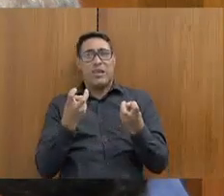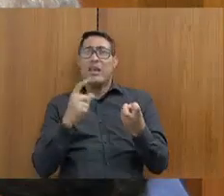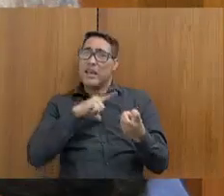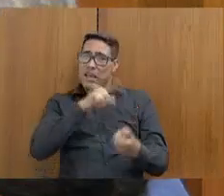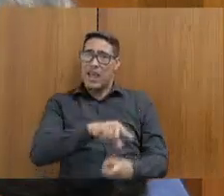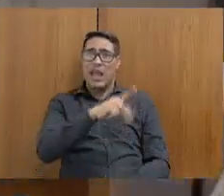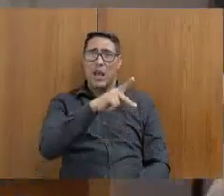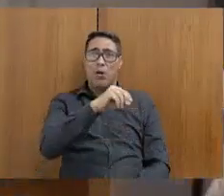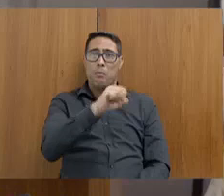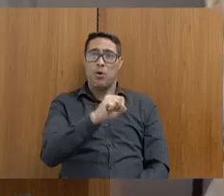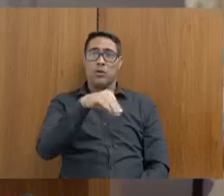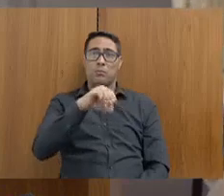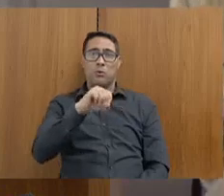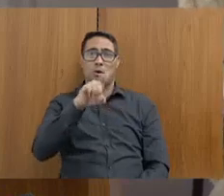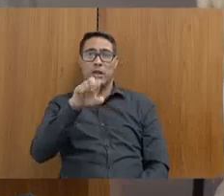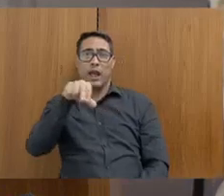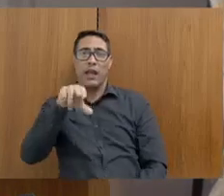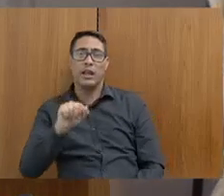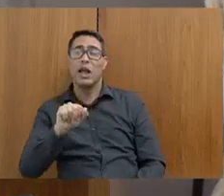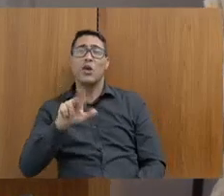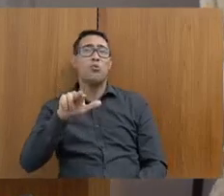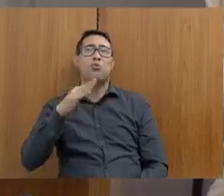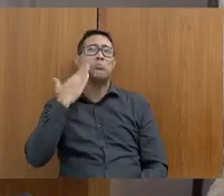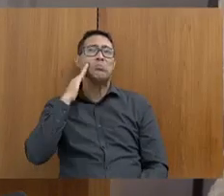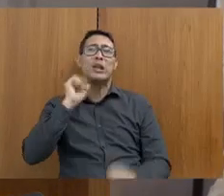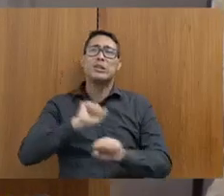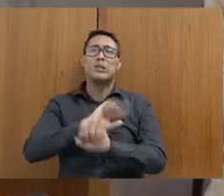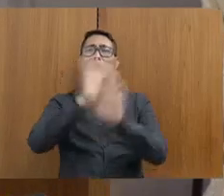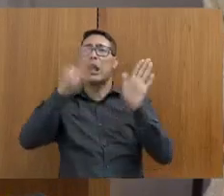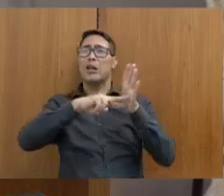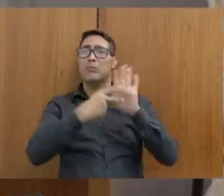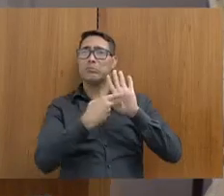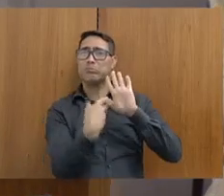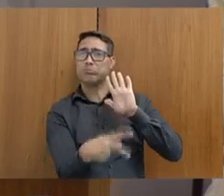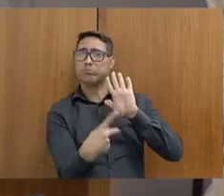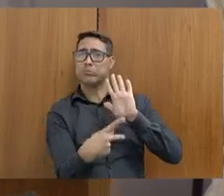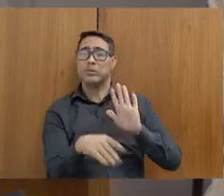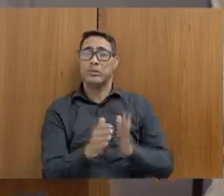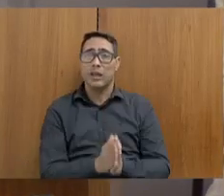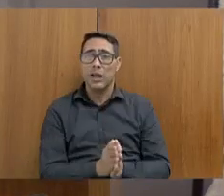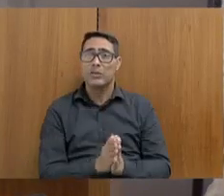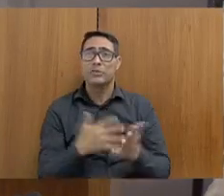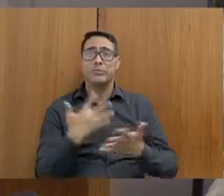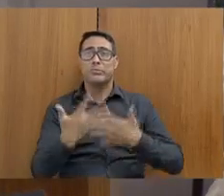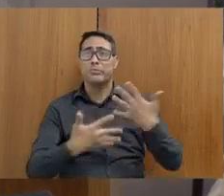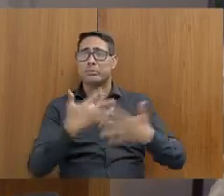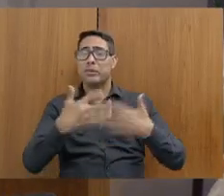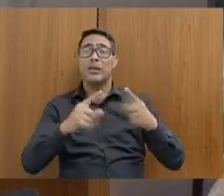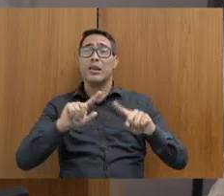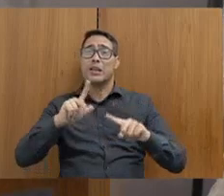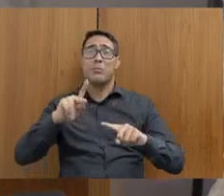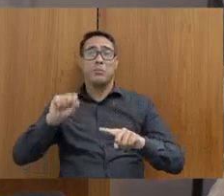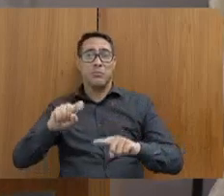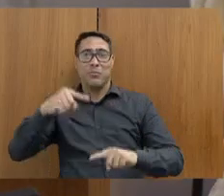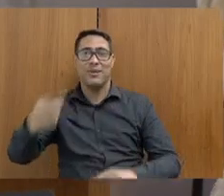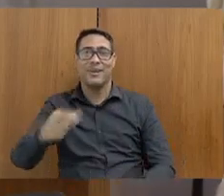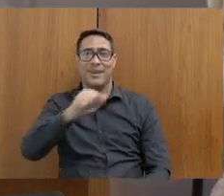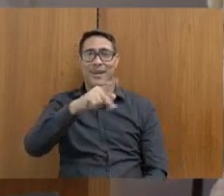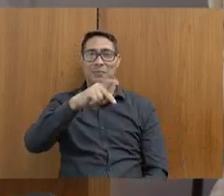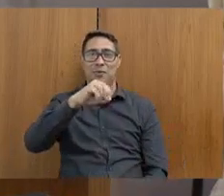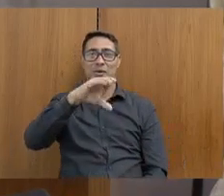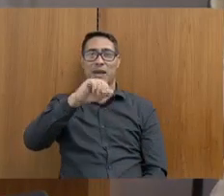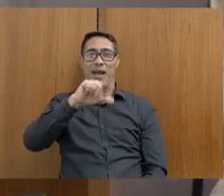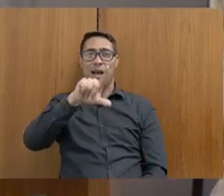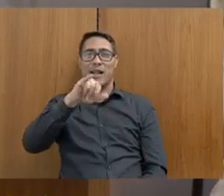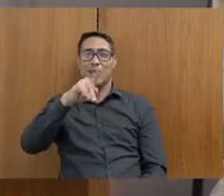-moderna. Eu nunca entendi muito bem esse termo pós-moderna, porque depois do pós-moderna só pode vir o apocalipse, porque acabou, não tem nada